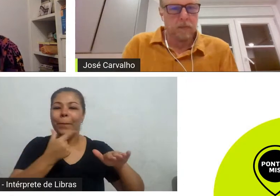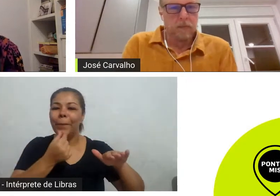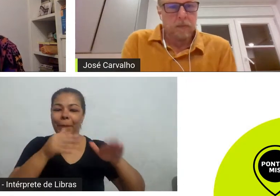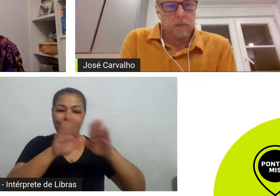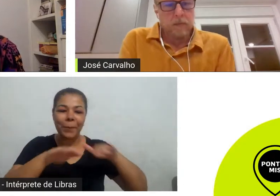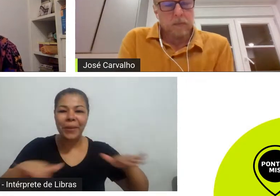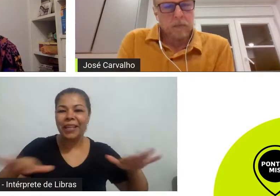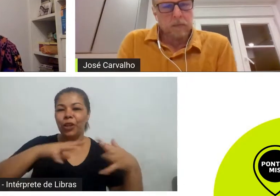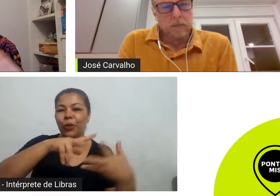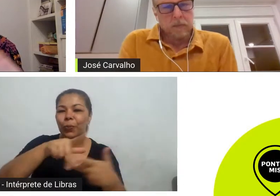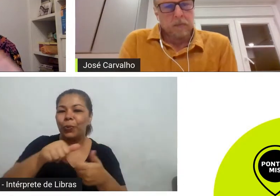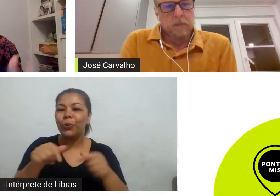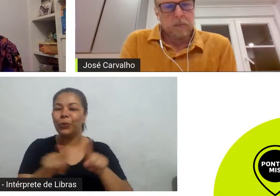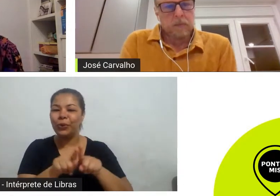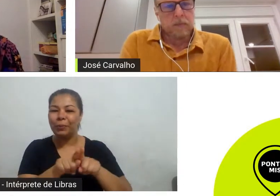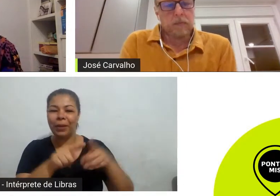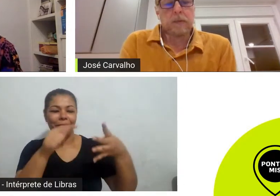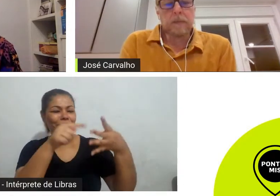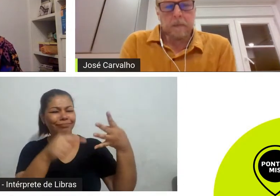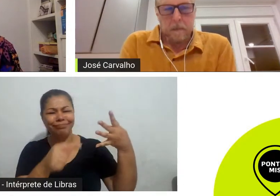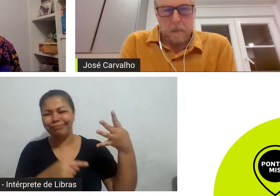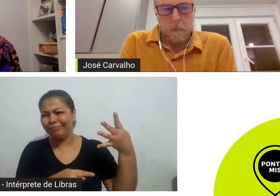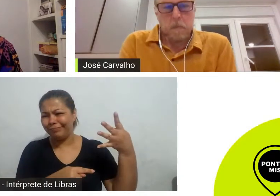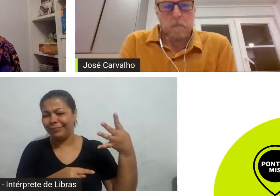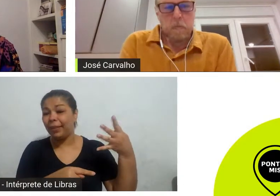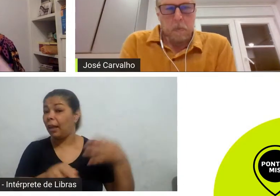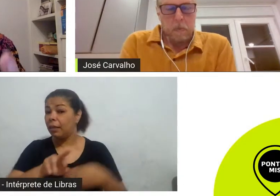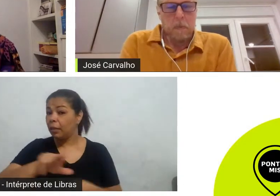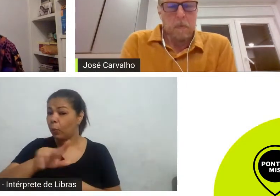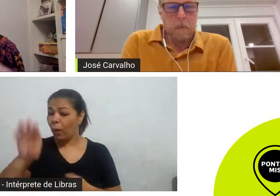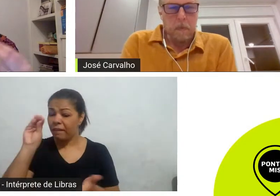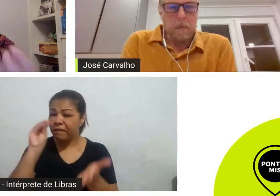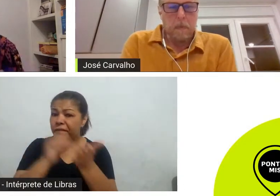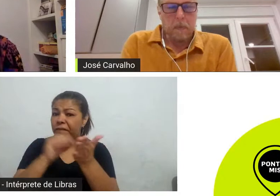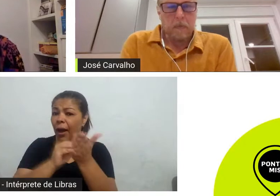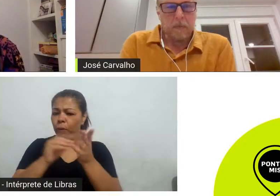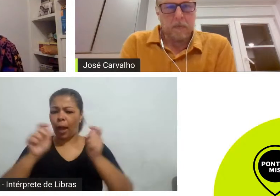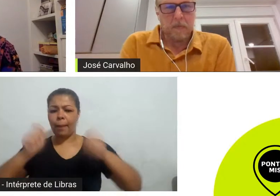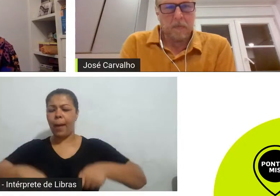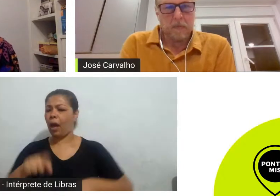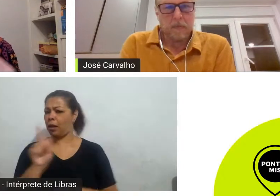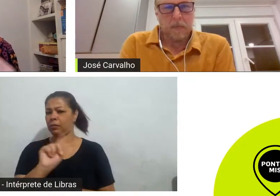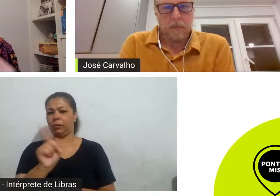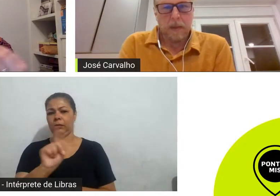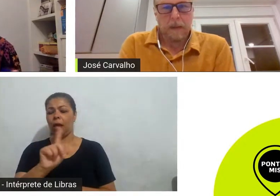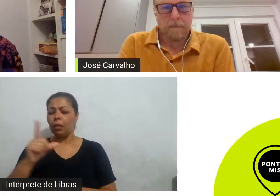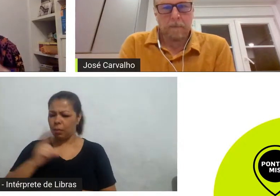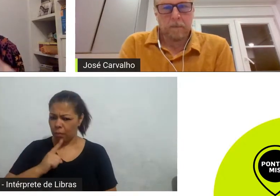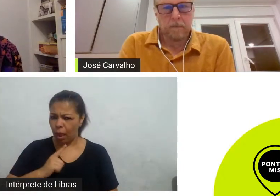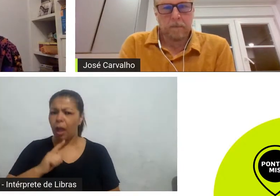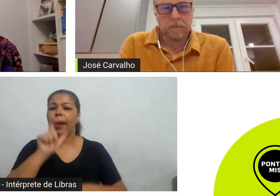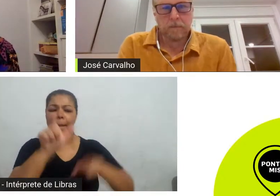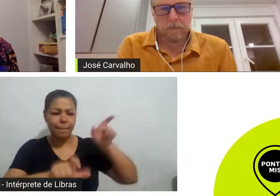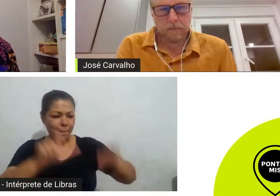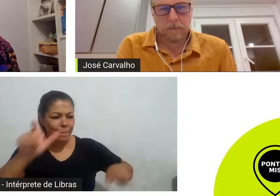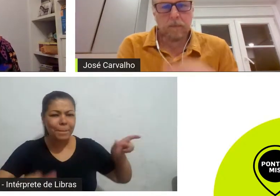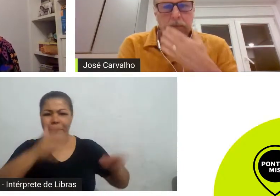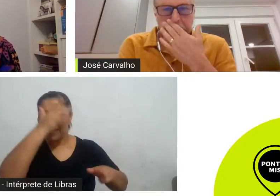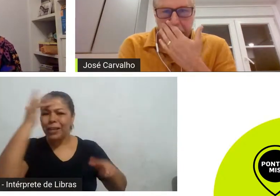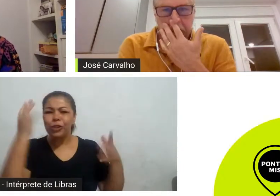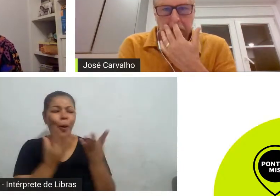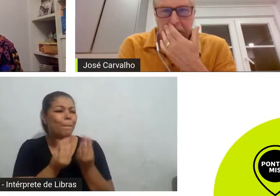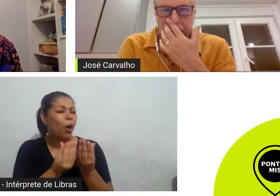pessoas ou capacitação ou essas pessoas estão aqui elas têm interesse a gente sabe de muitos projetos que estão ali